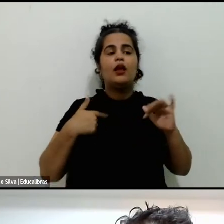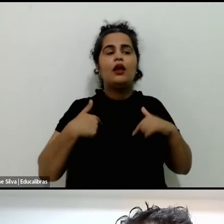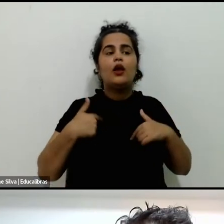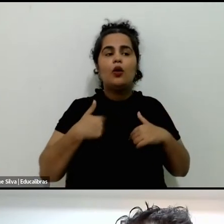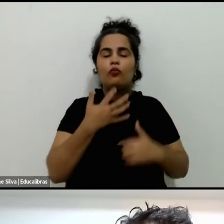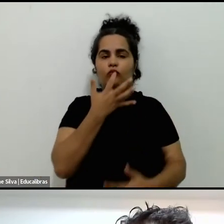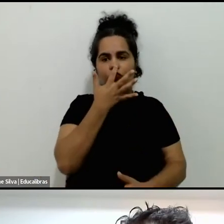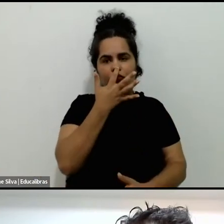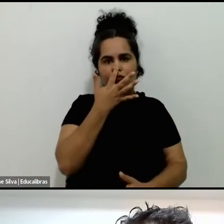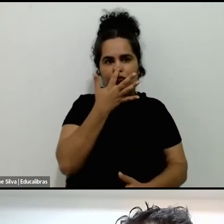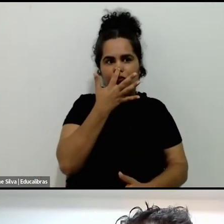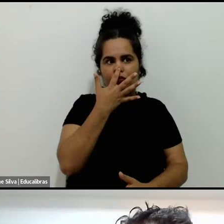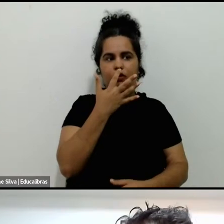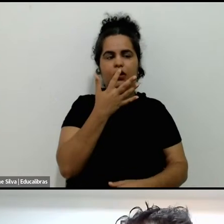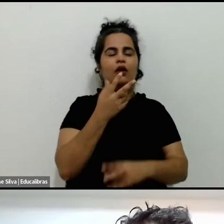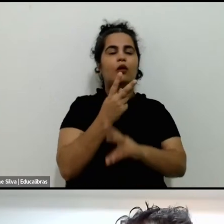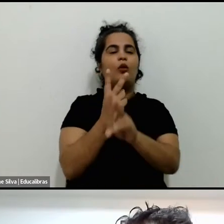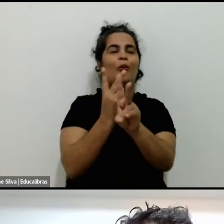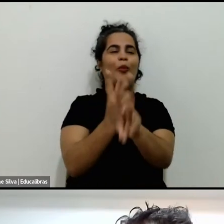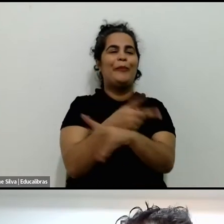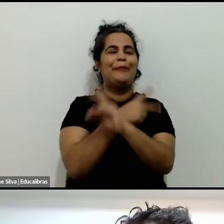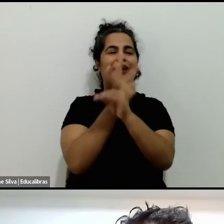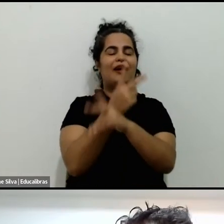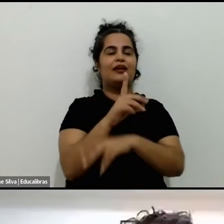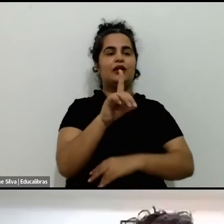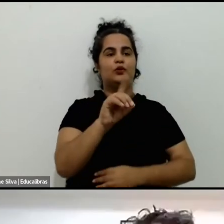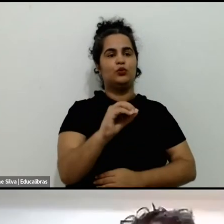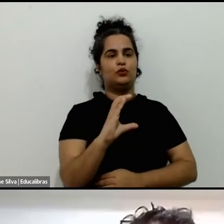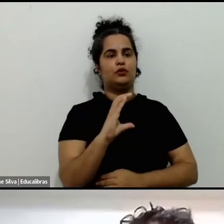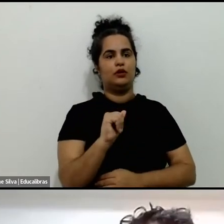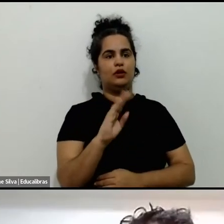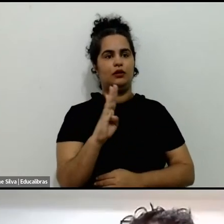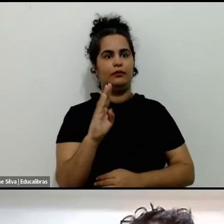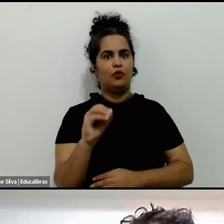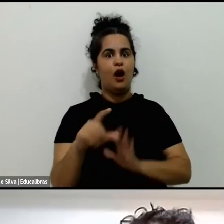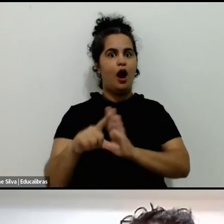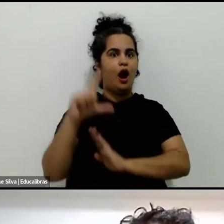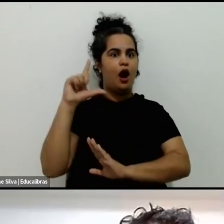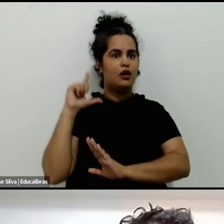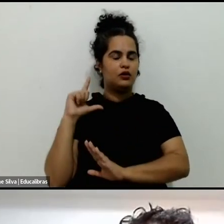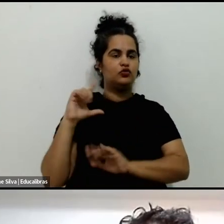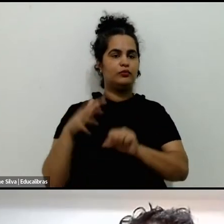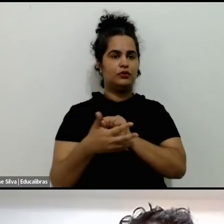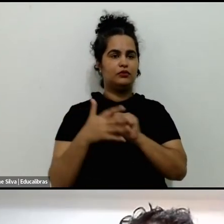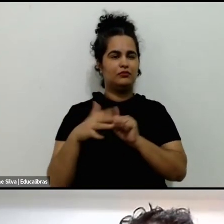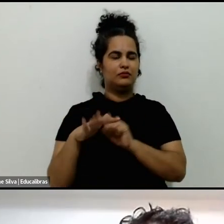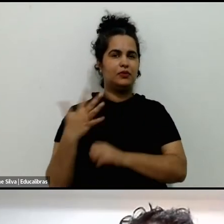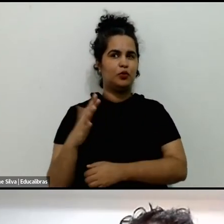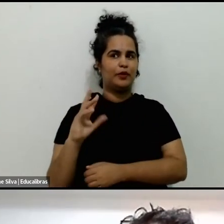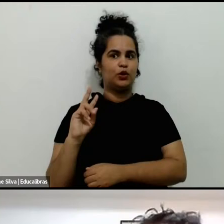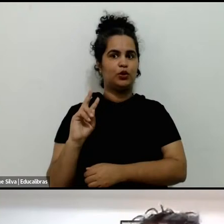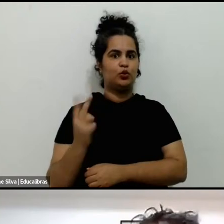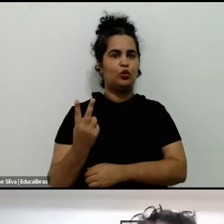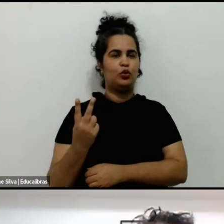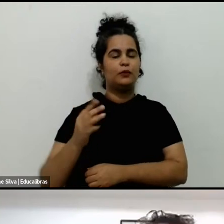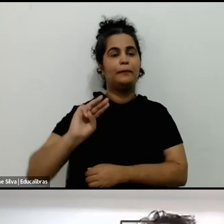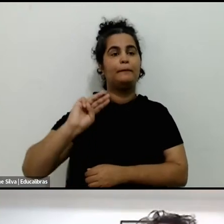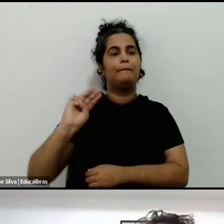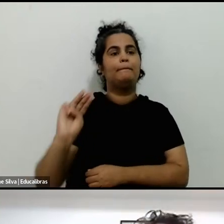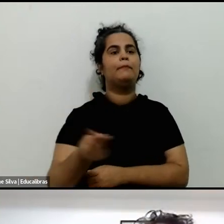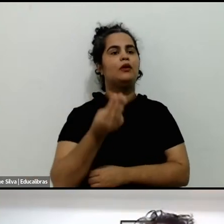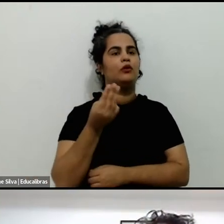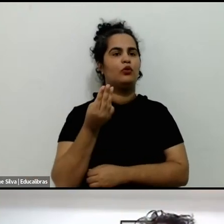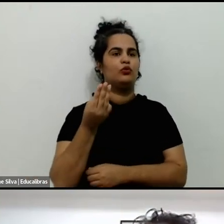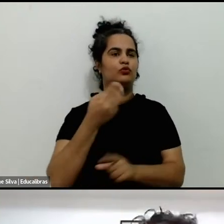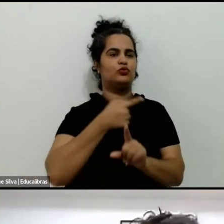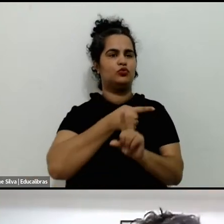Parque do Carmo. O Parque do Carmo antes da pandemia recebia cerca de 2 milhões, 2 milhões